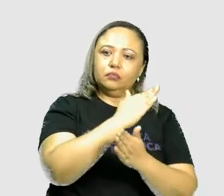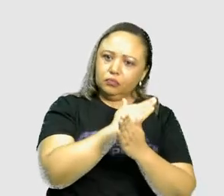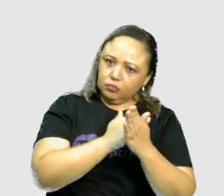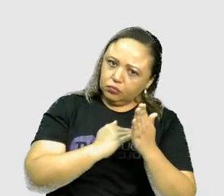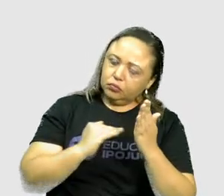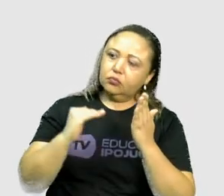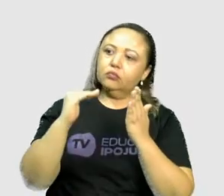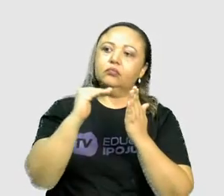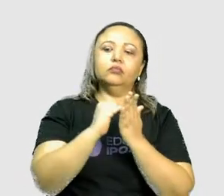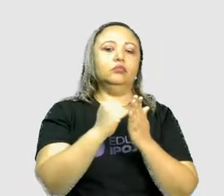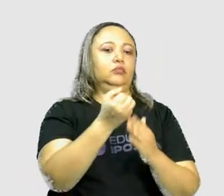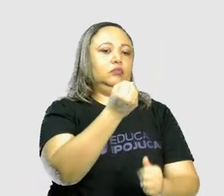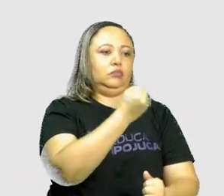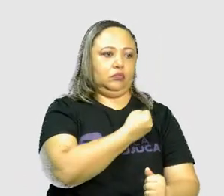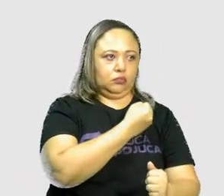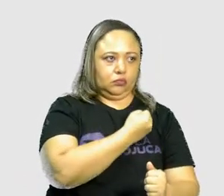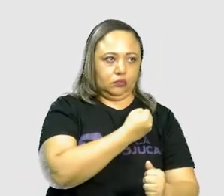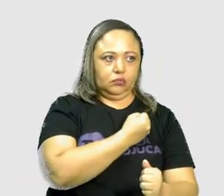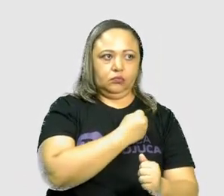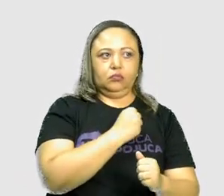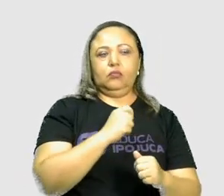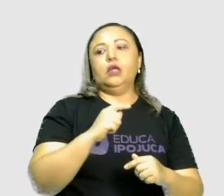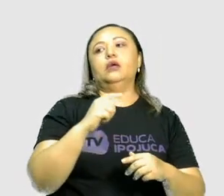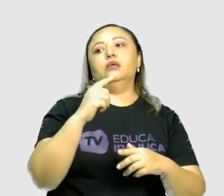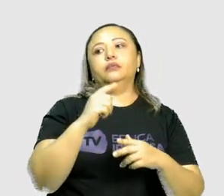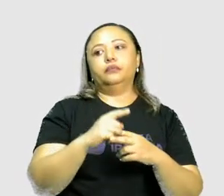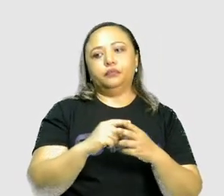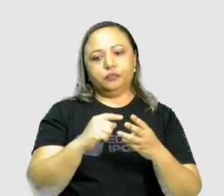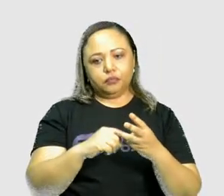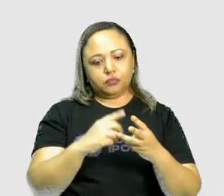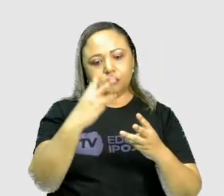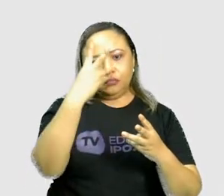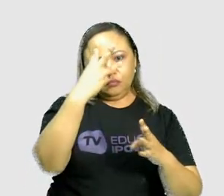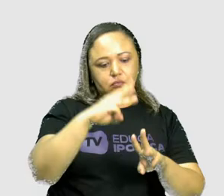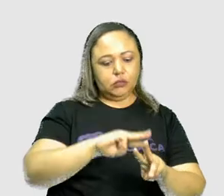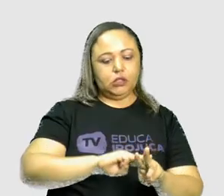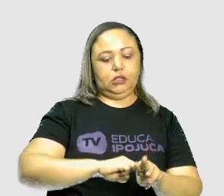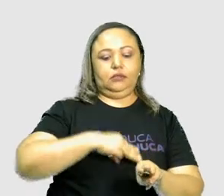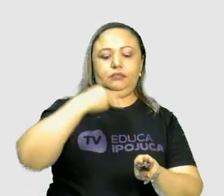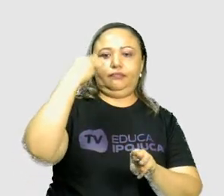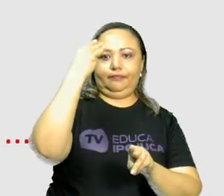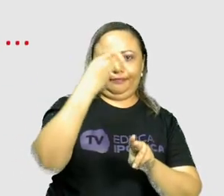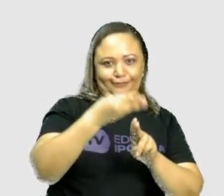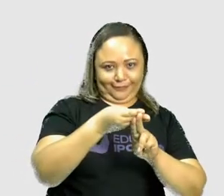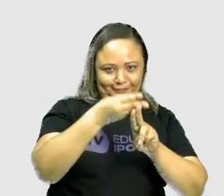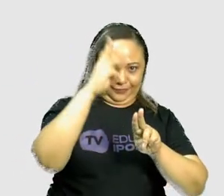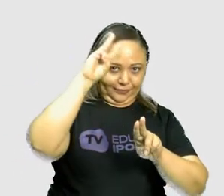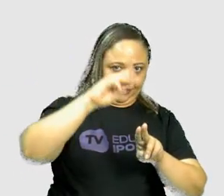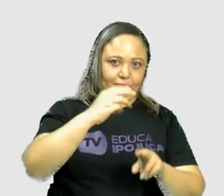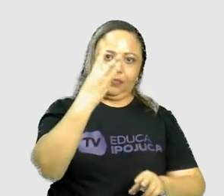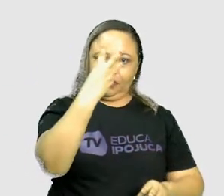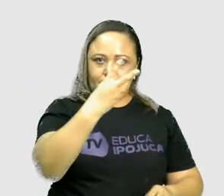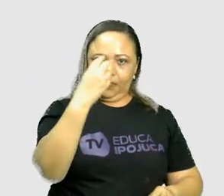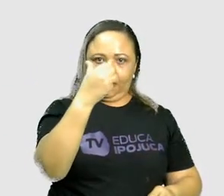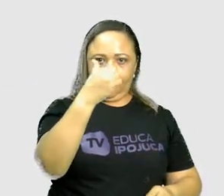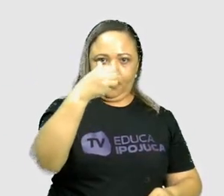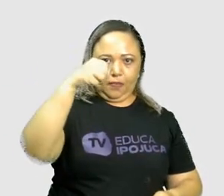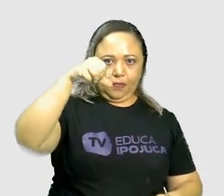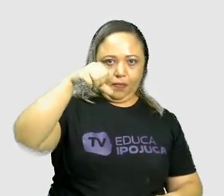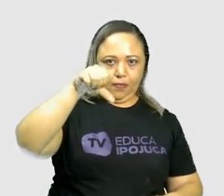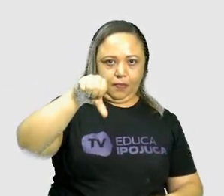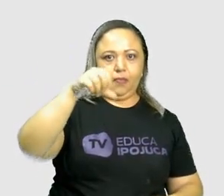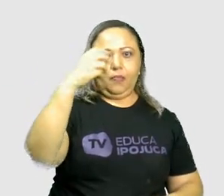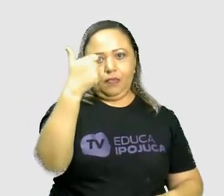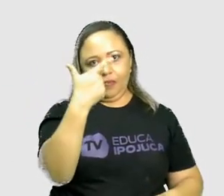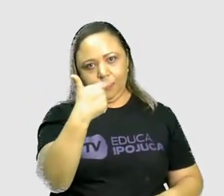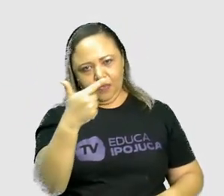os números que aparecem cada vez que adicionamos 3 ao número original. Então, vão ser o 3, o 9, o